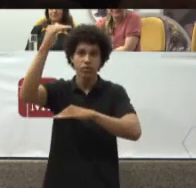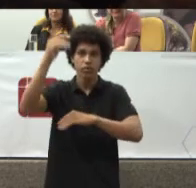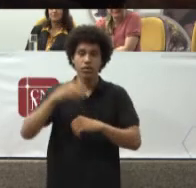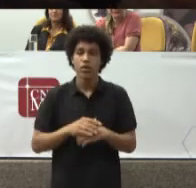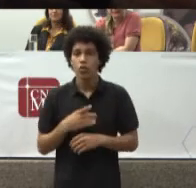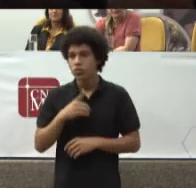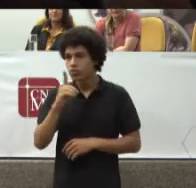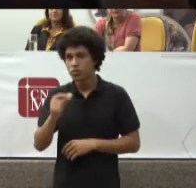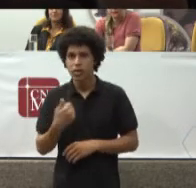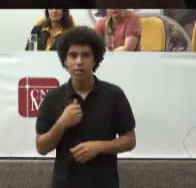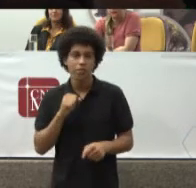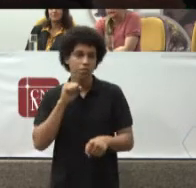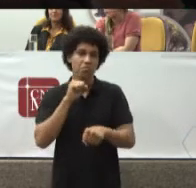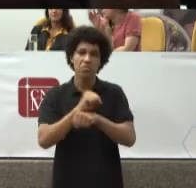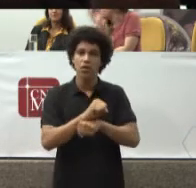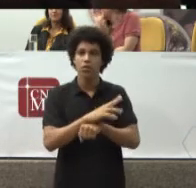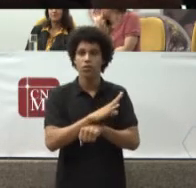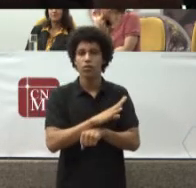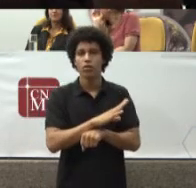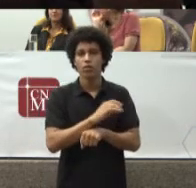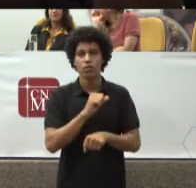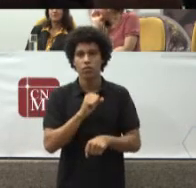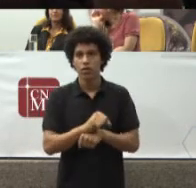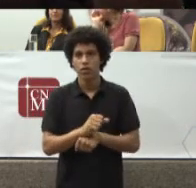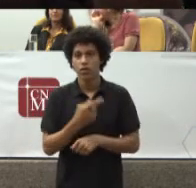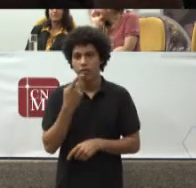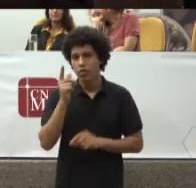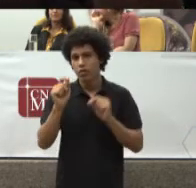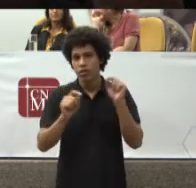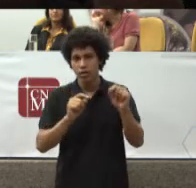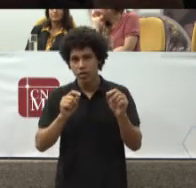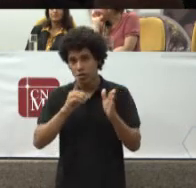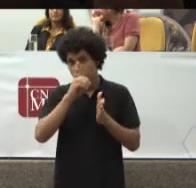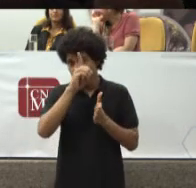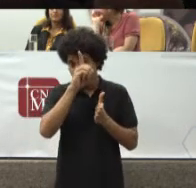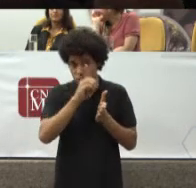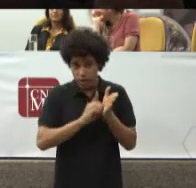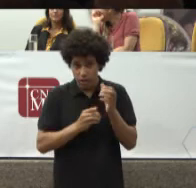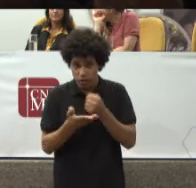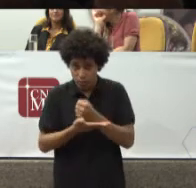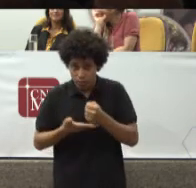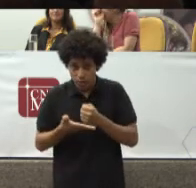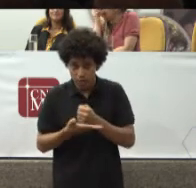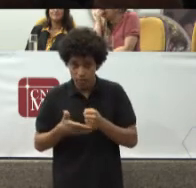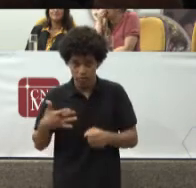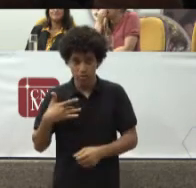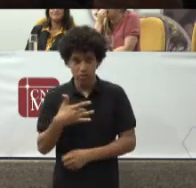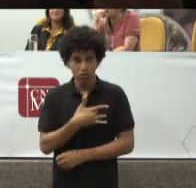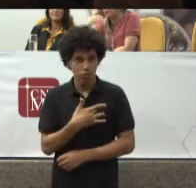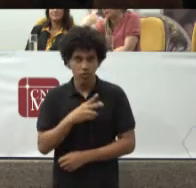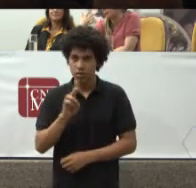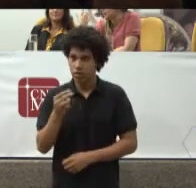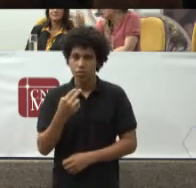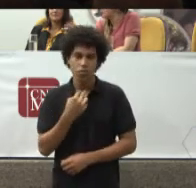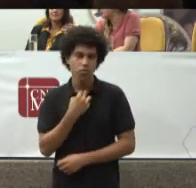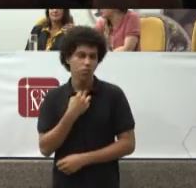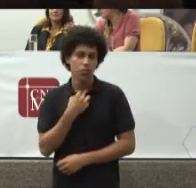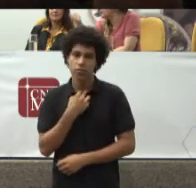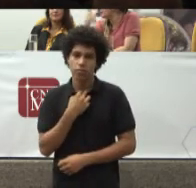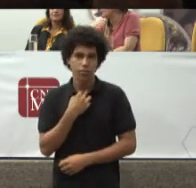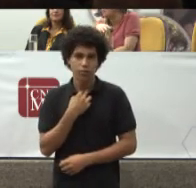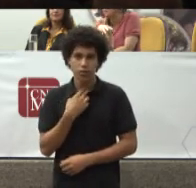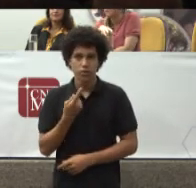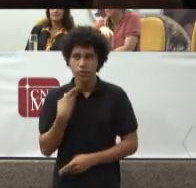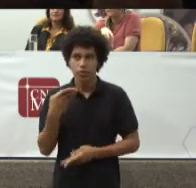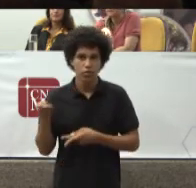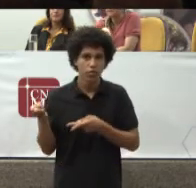Que foi paradigma Dizendo Que o direito Fundamental A saúde Não pode ser Ouvidado Pelo poder